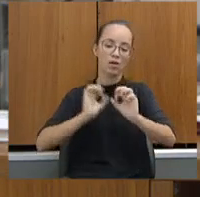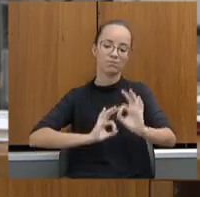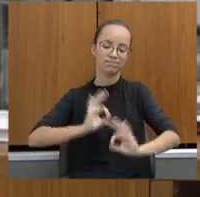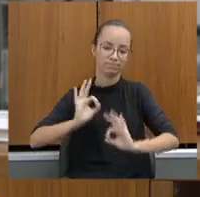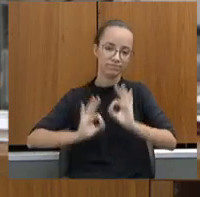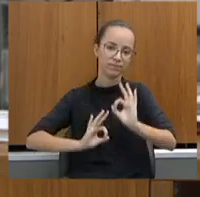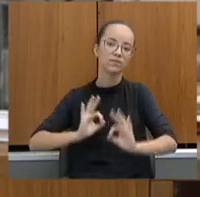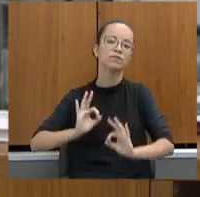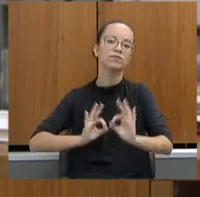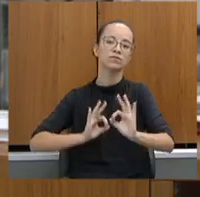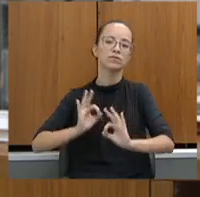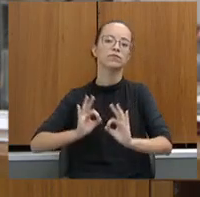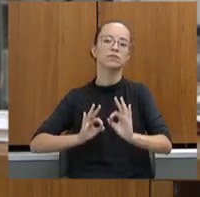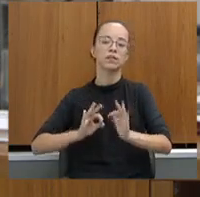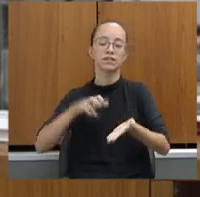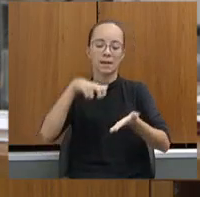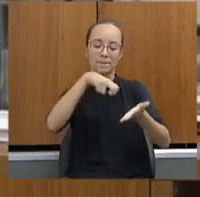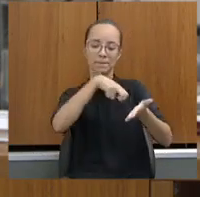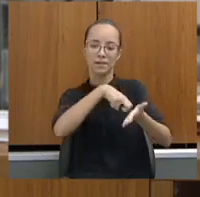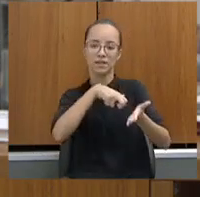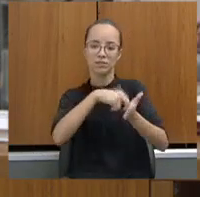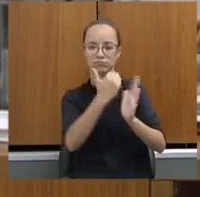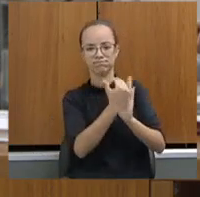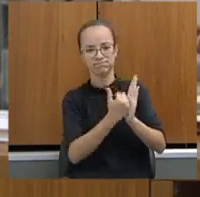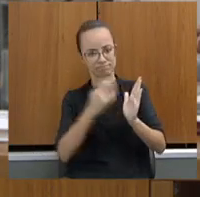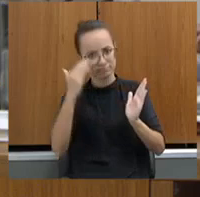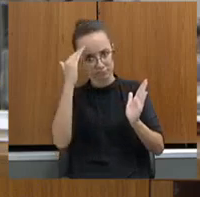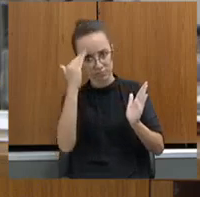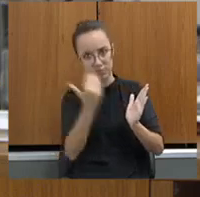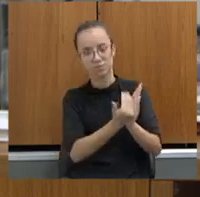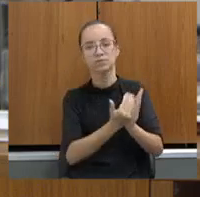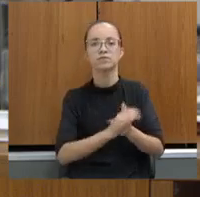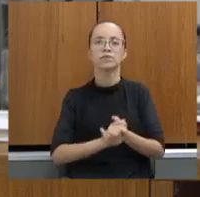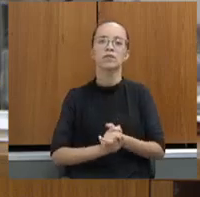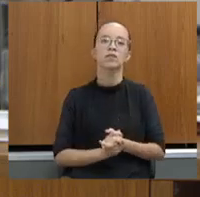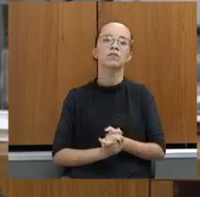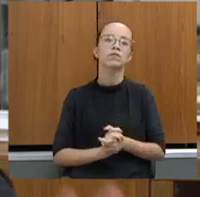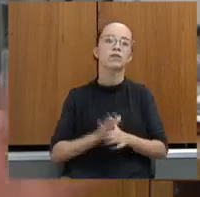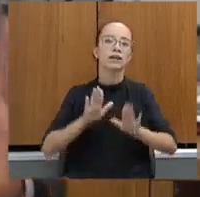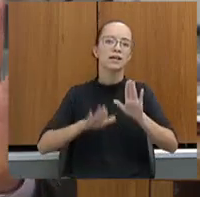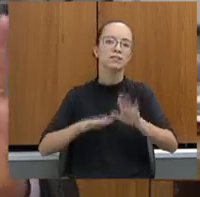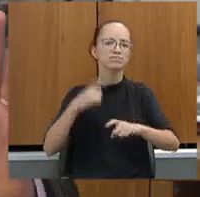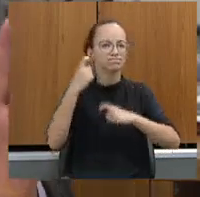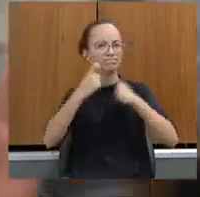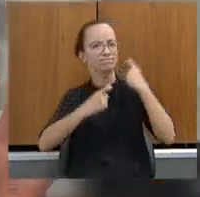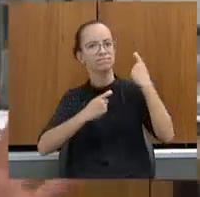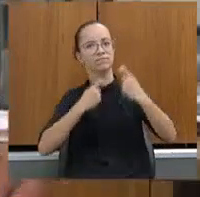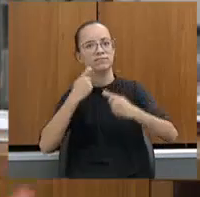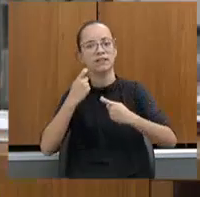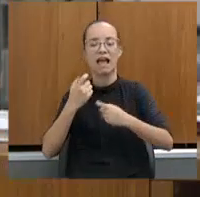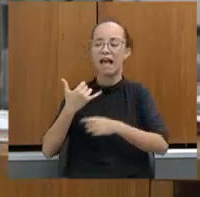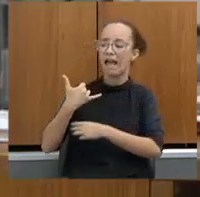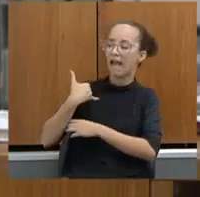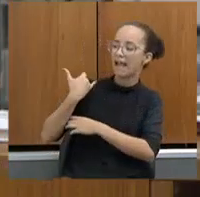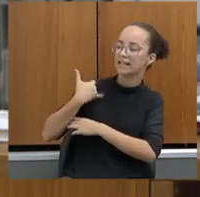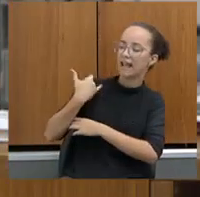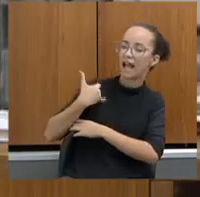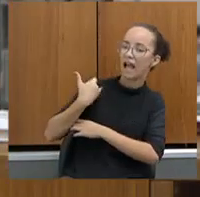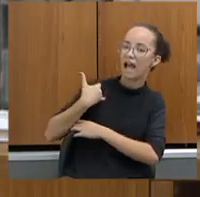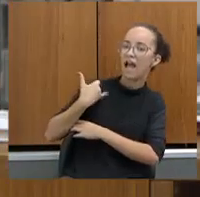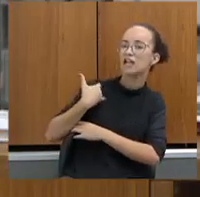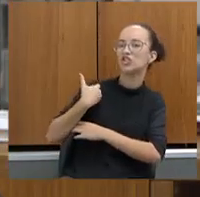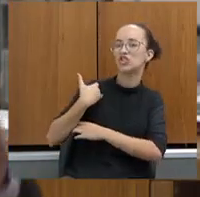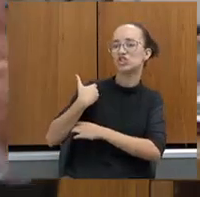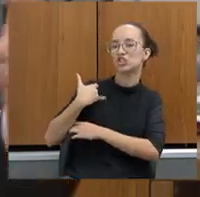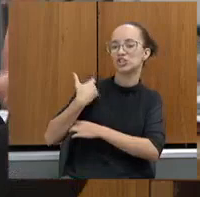do cumprimento da pena. eu fico às vezes preocupado. Tem que diminuir a idade penal? Não. Tem